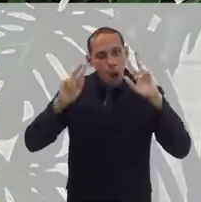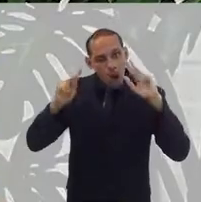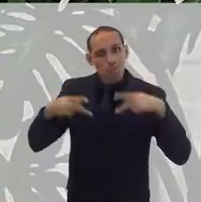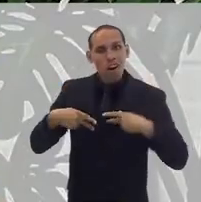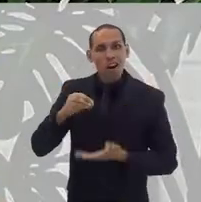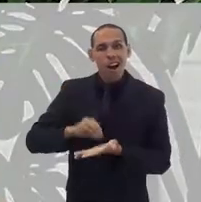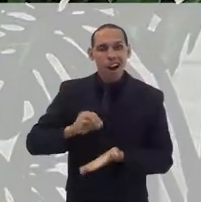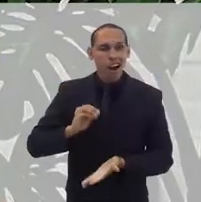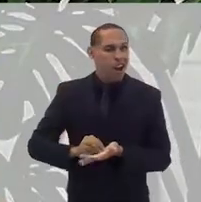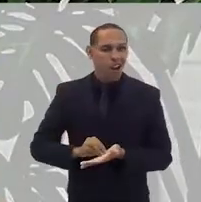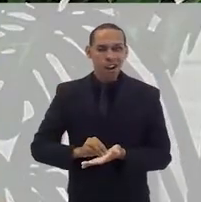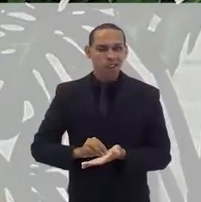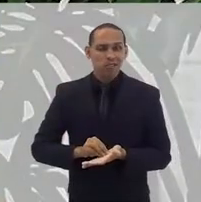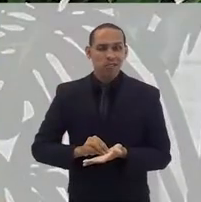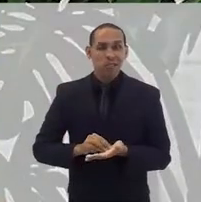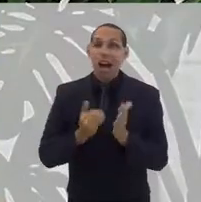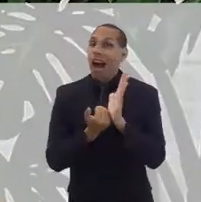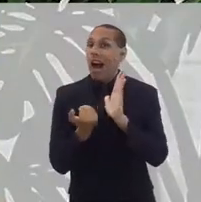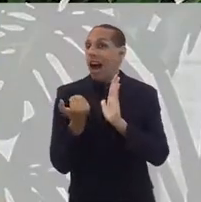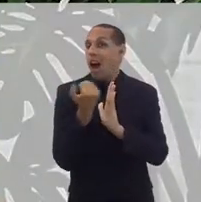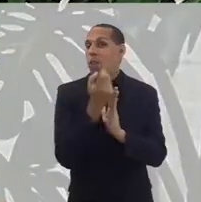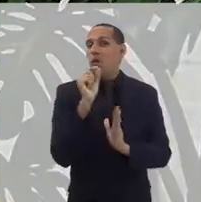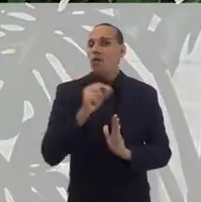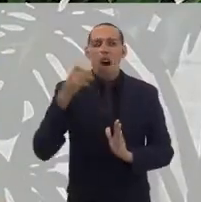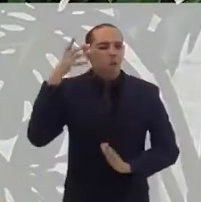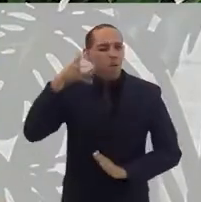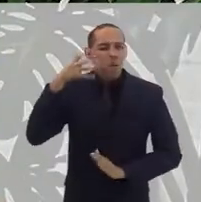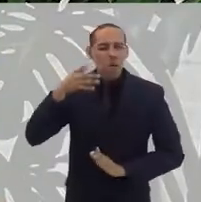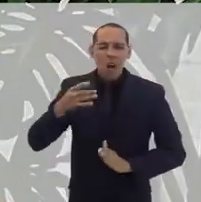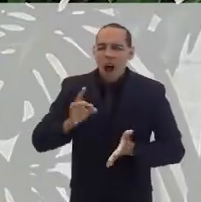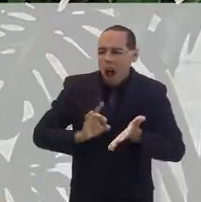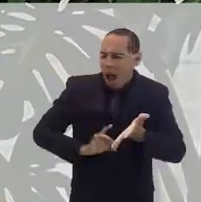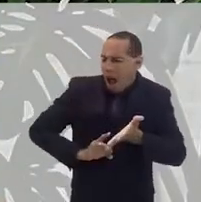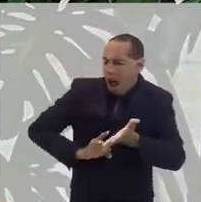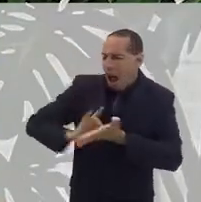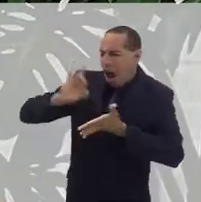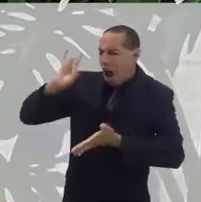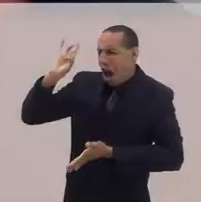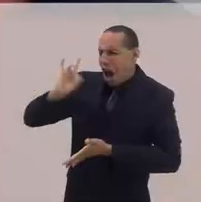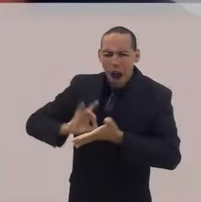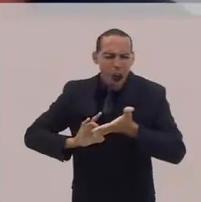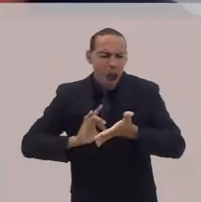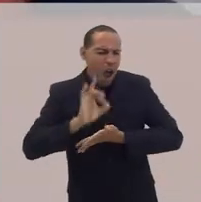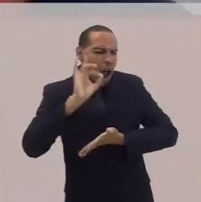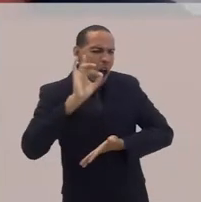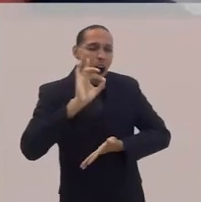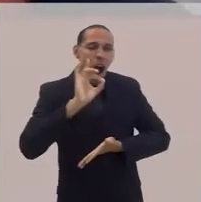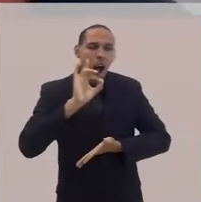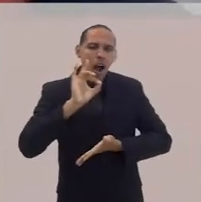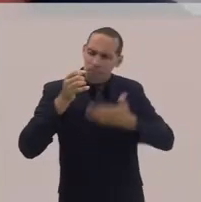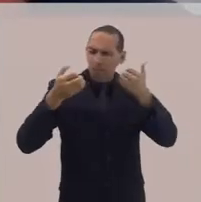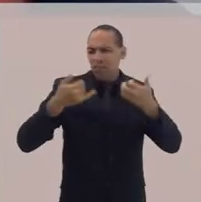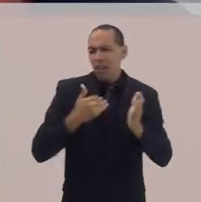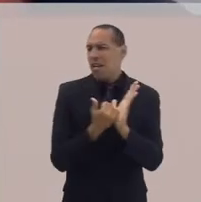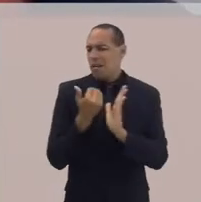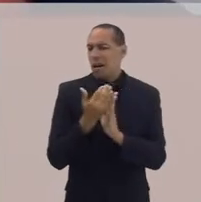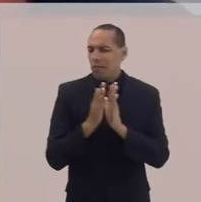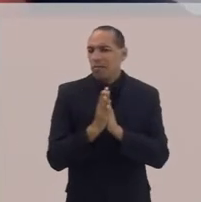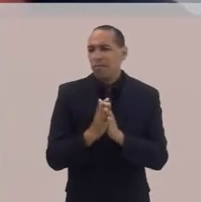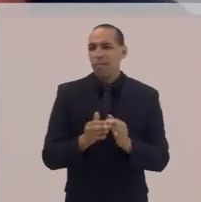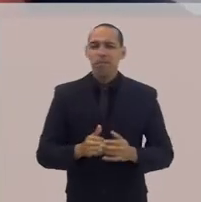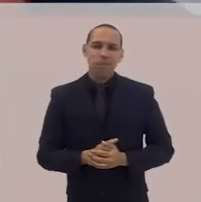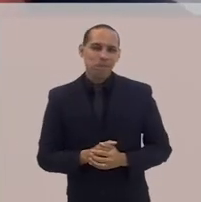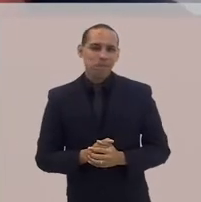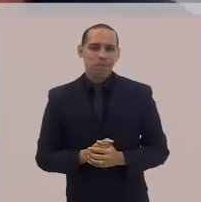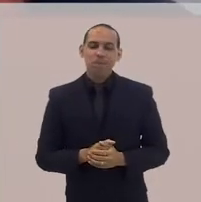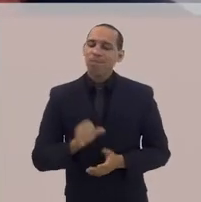humana e, por exemplo, o aumento dos discursos de ódio. Eu queria que o senhor falasse um pouco sobre esse